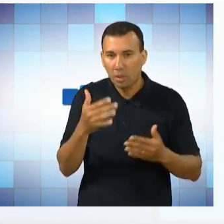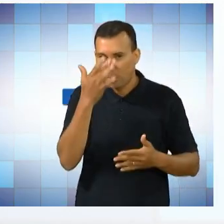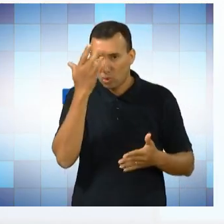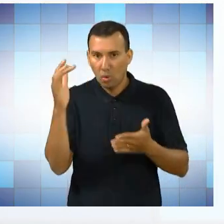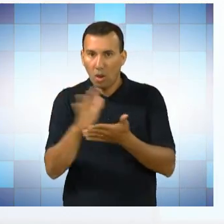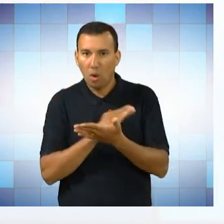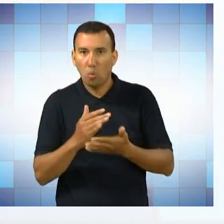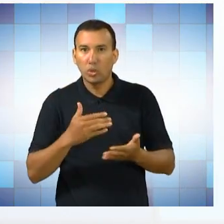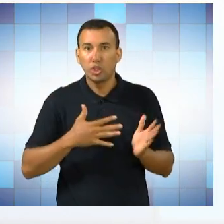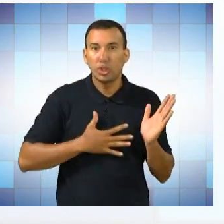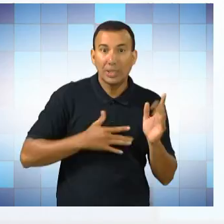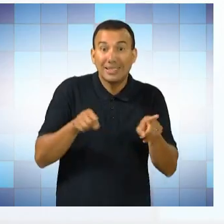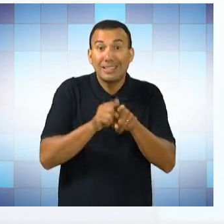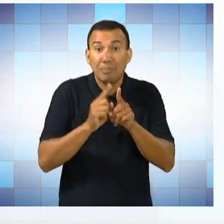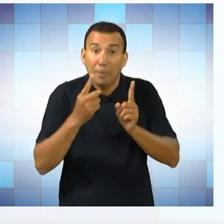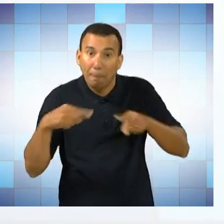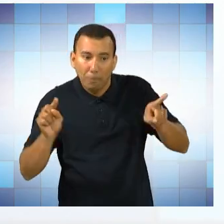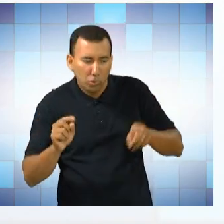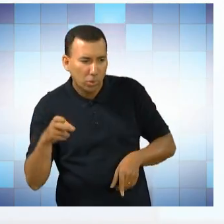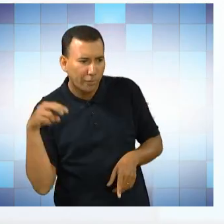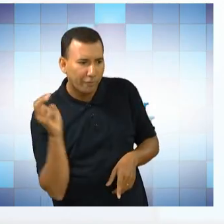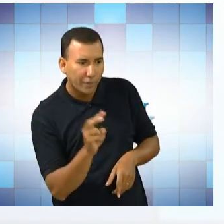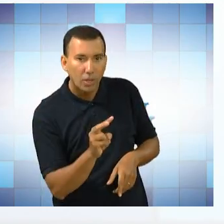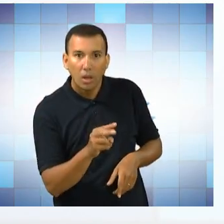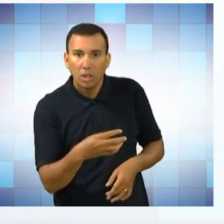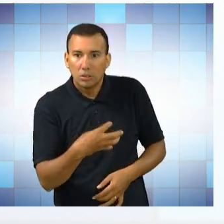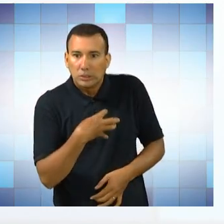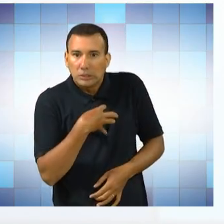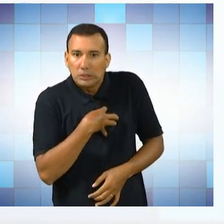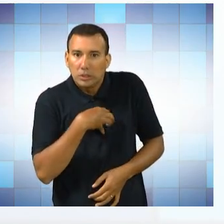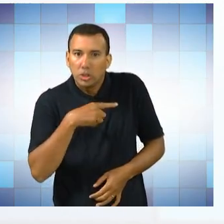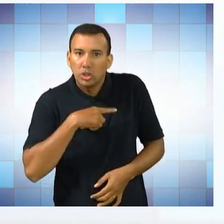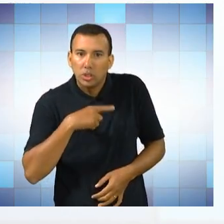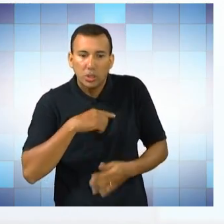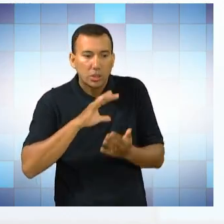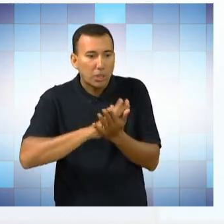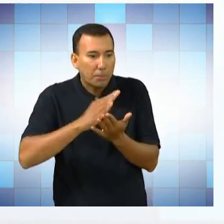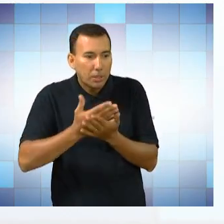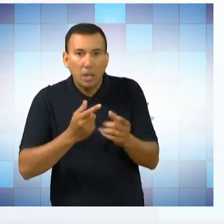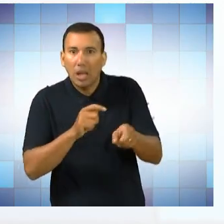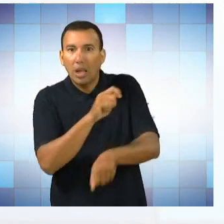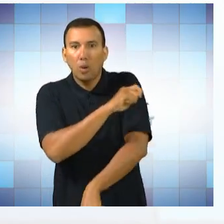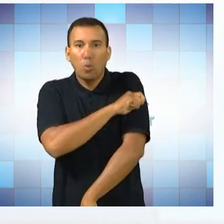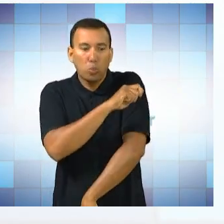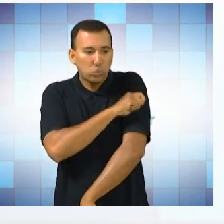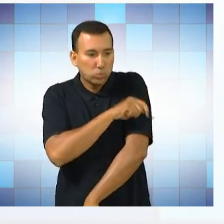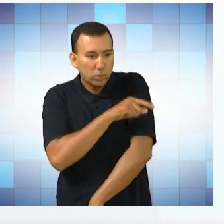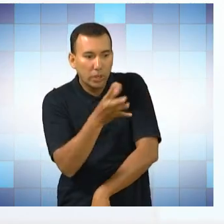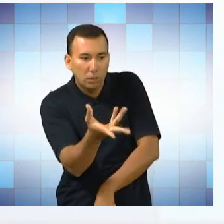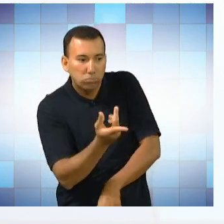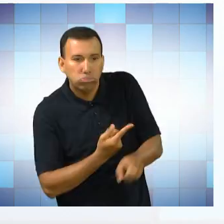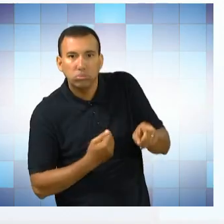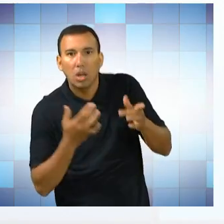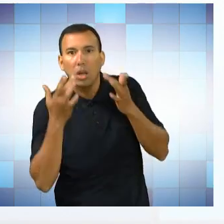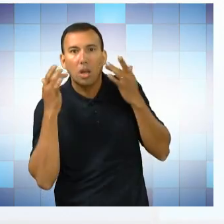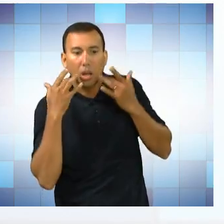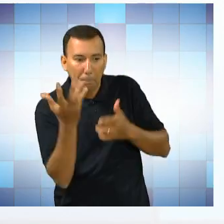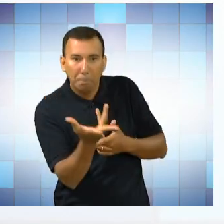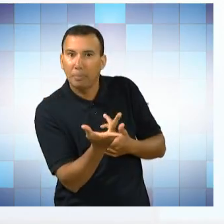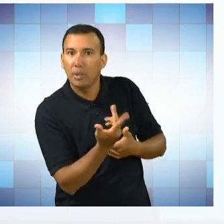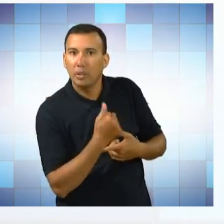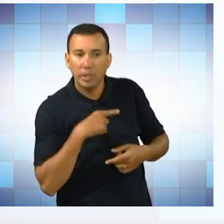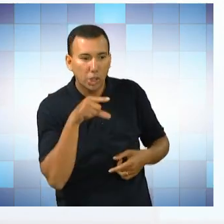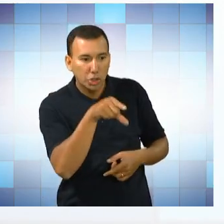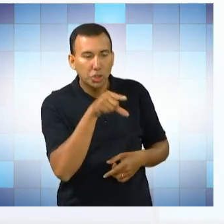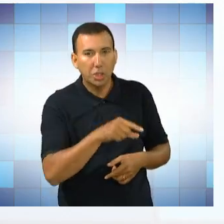dança e de música, ficaram muito impactados com a interpretação dos atores. São realmente atores, são realmente pessoas